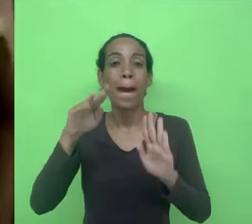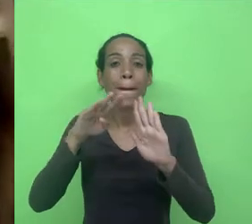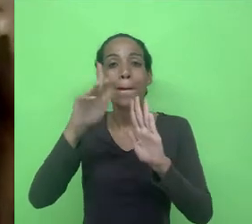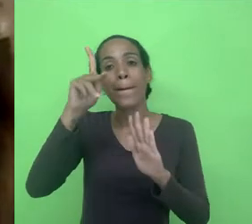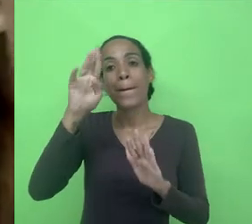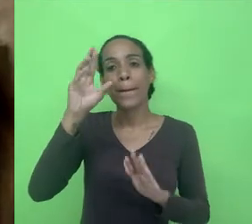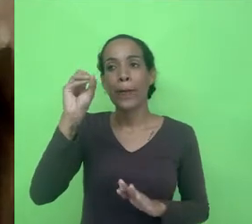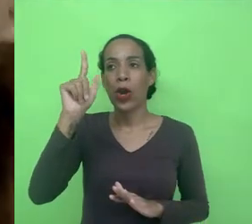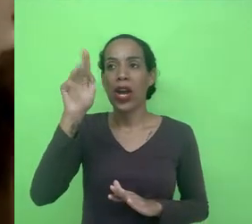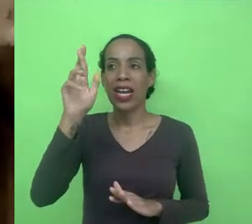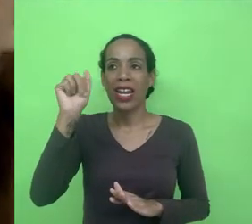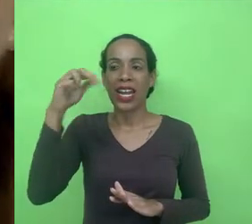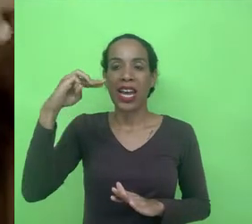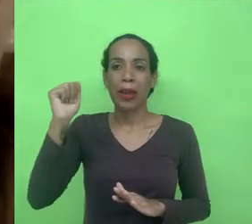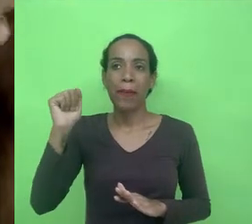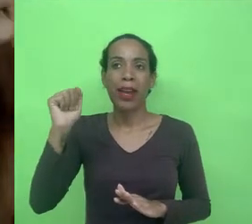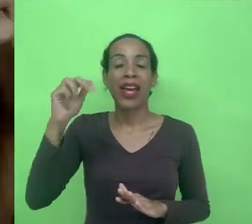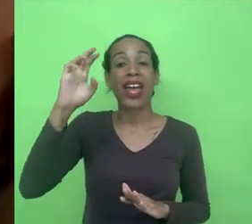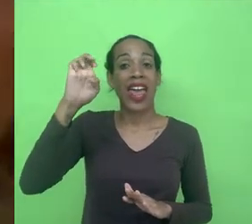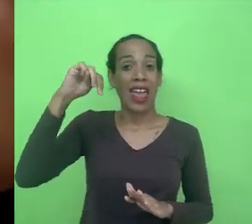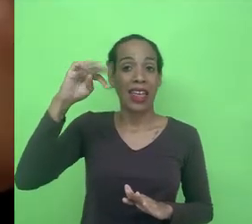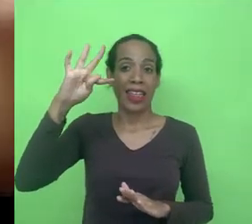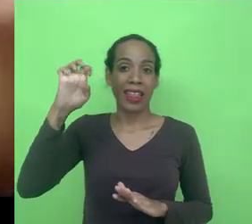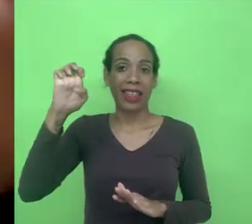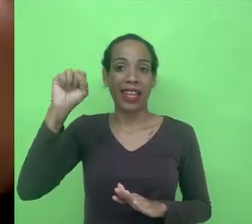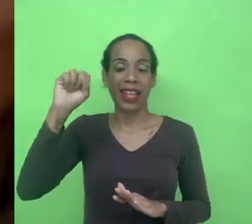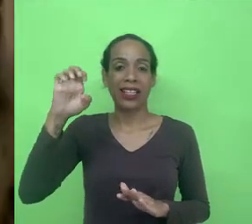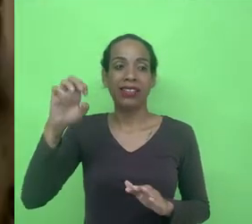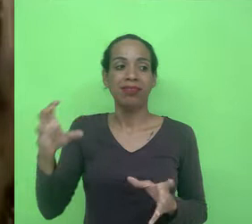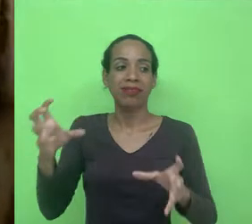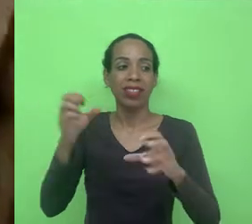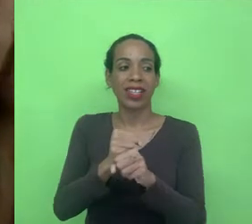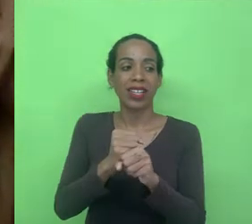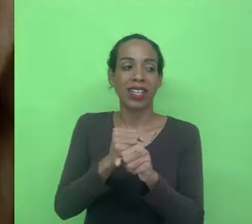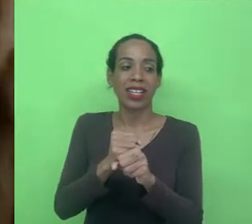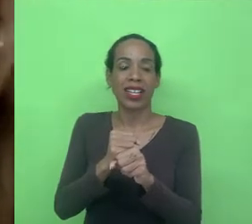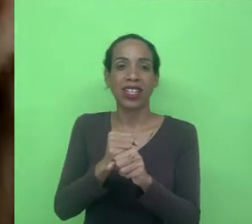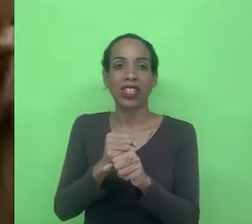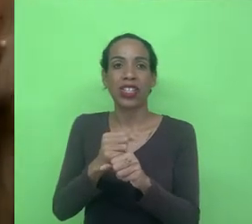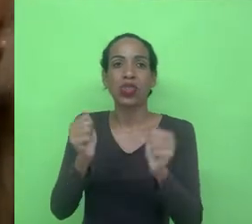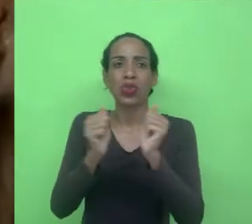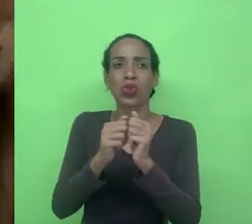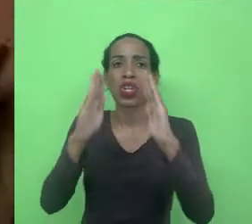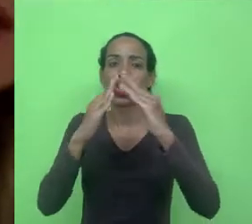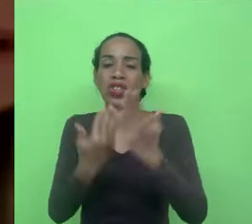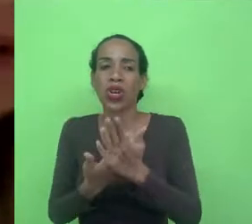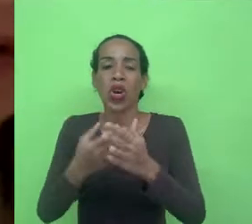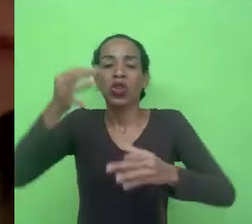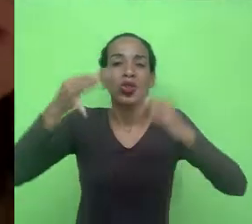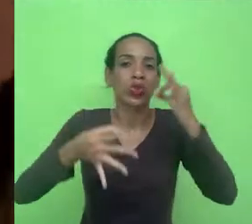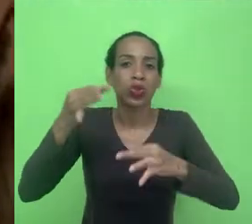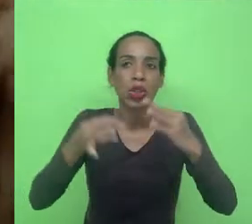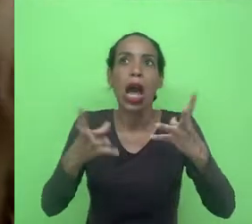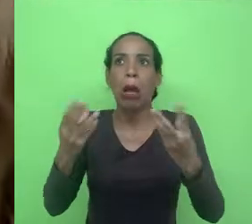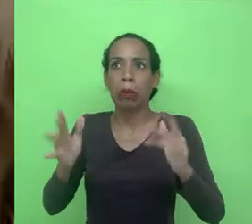porque traz exatamente essa conjugação academia e poder judiciário e escola realmente foi muito enriquecedor